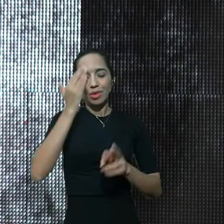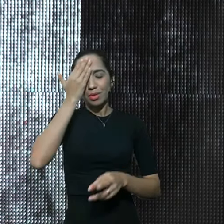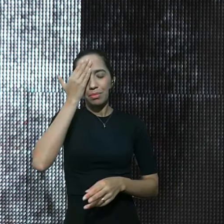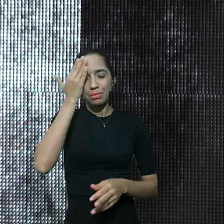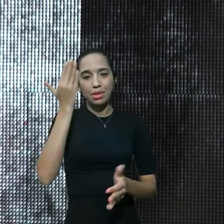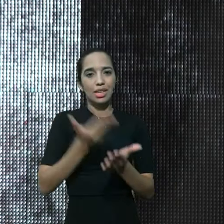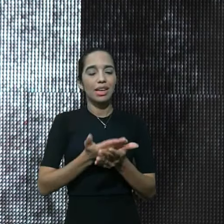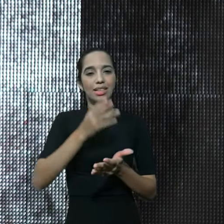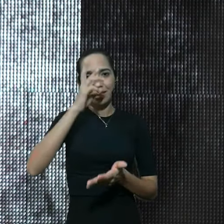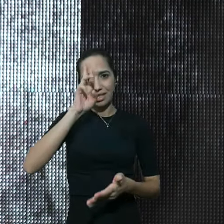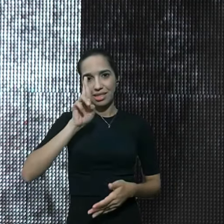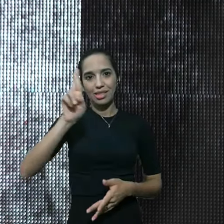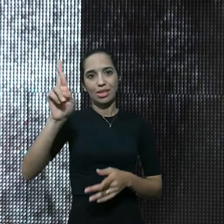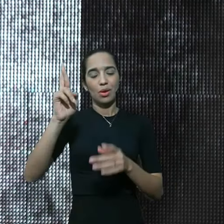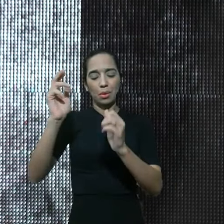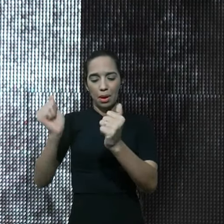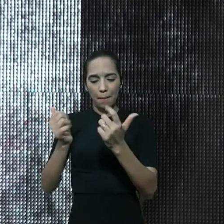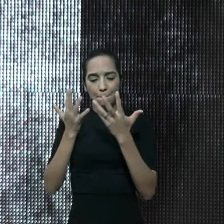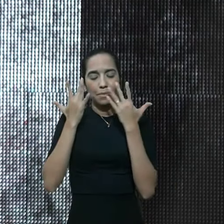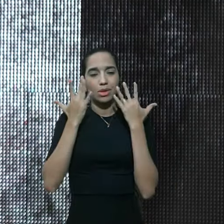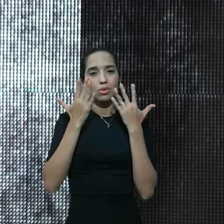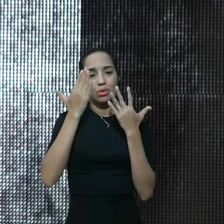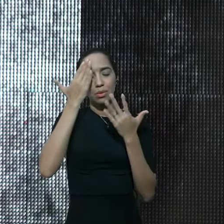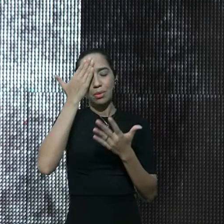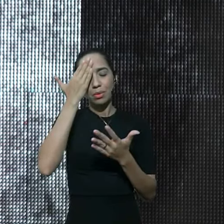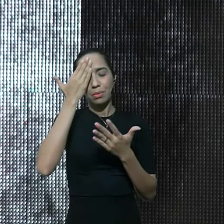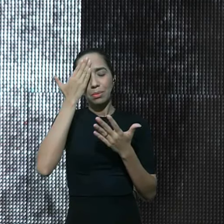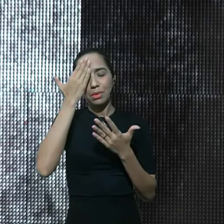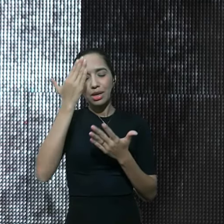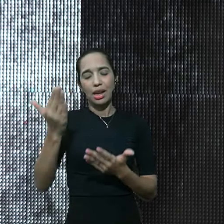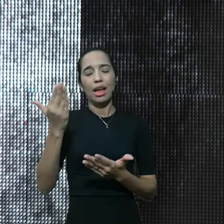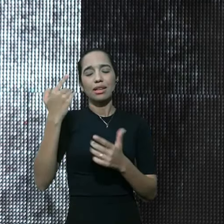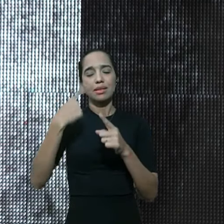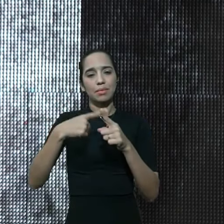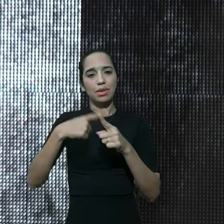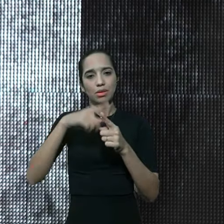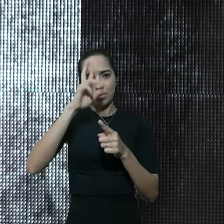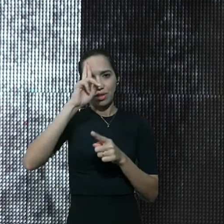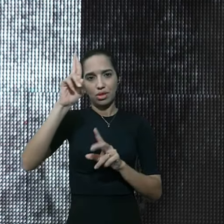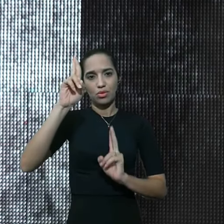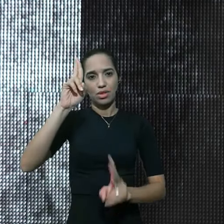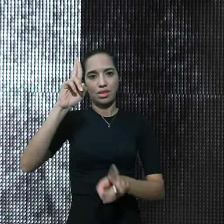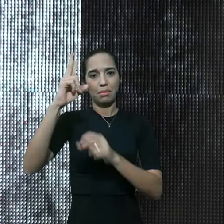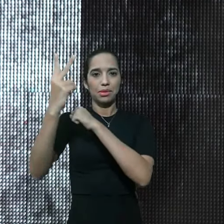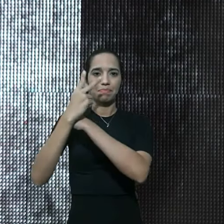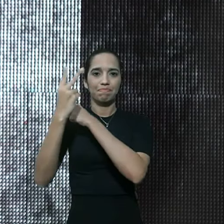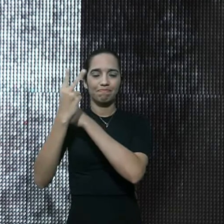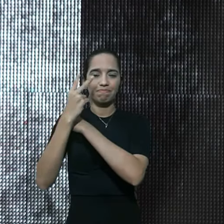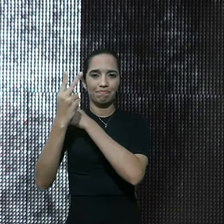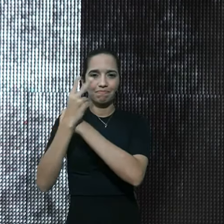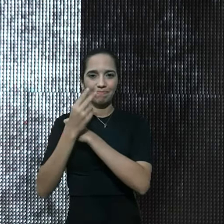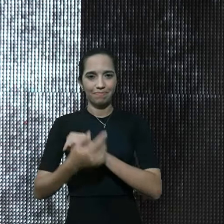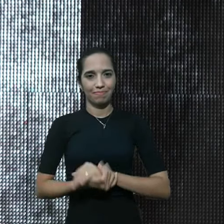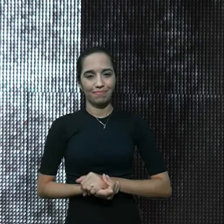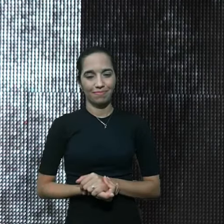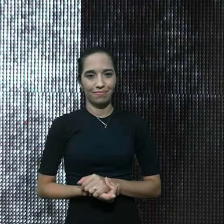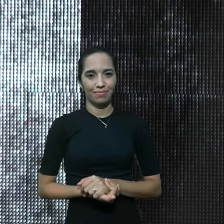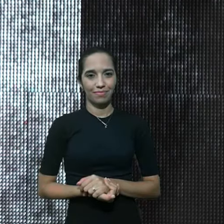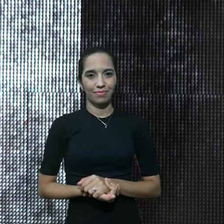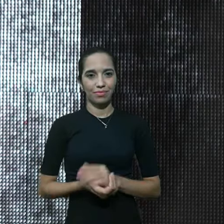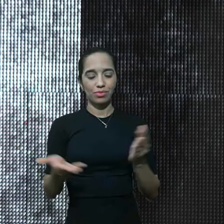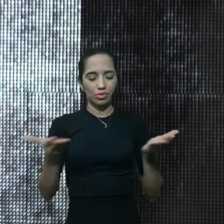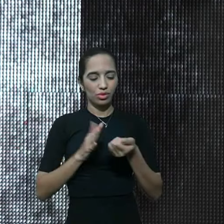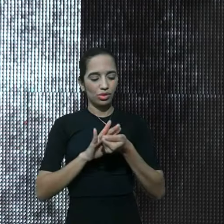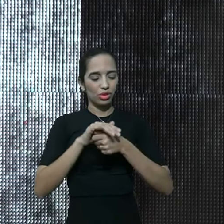obrigada por fazer, por me abençoar por estar com as Tuas mãos estendidas sobre nós mas nessa